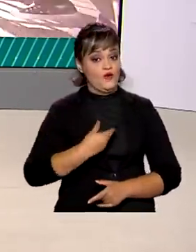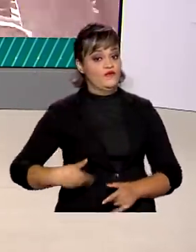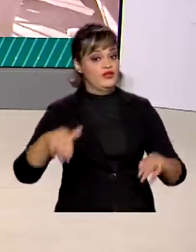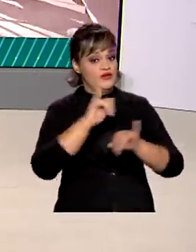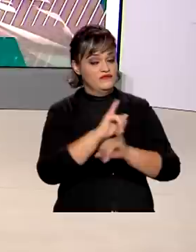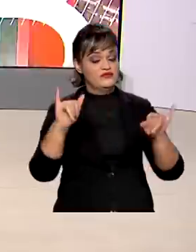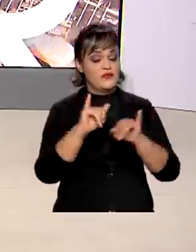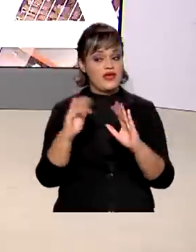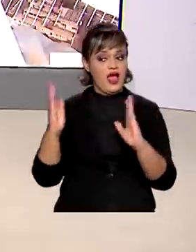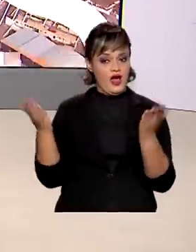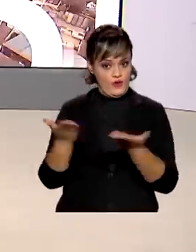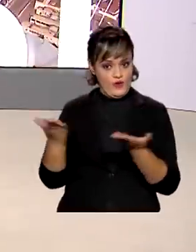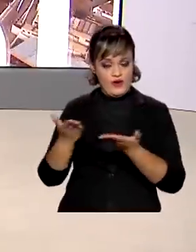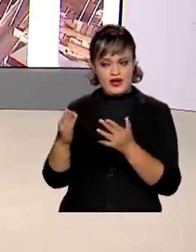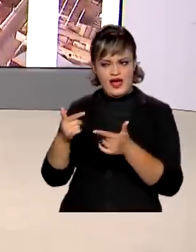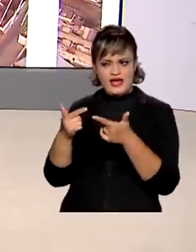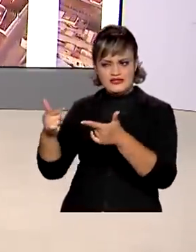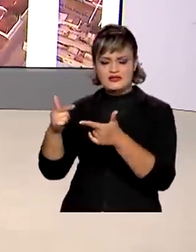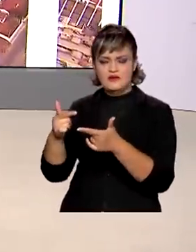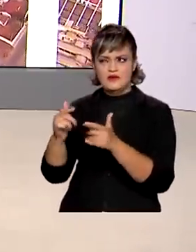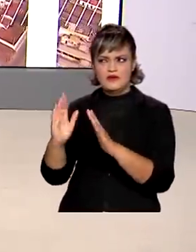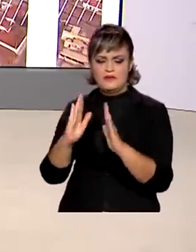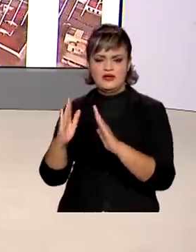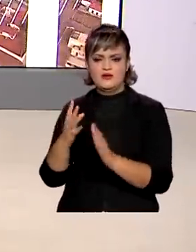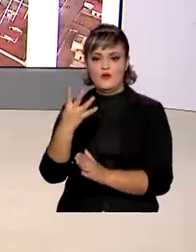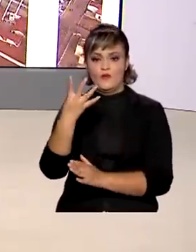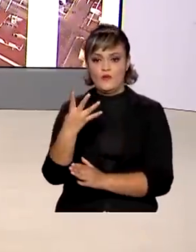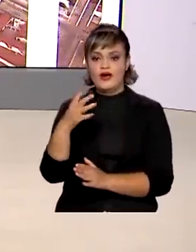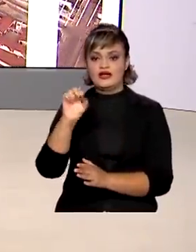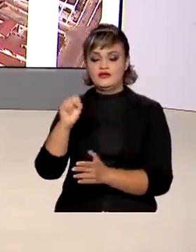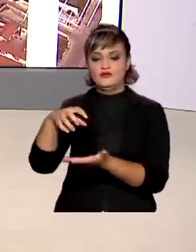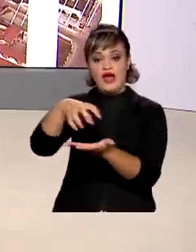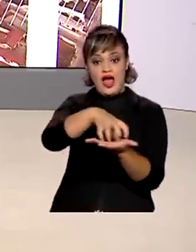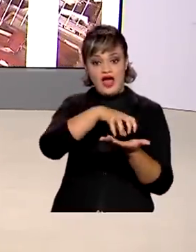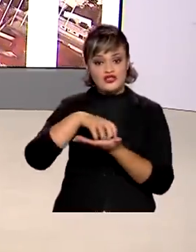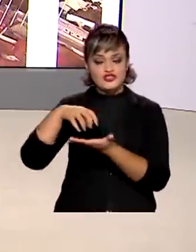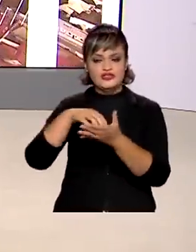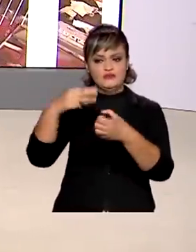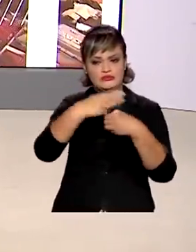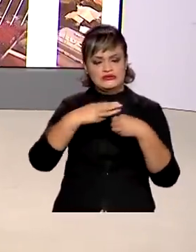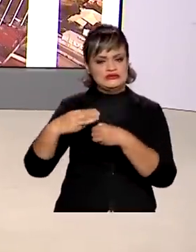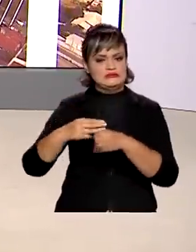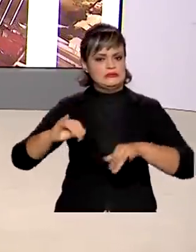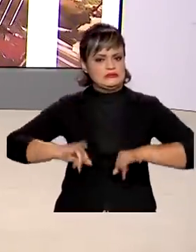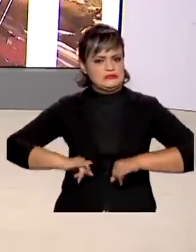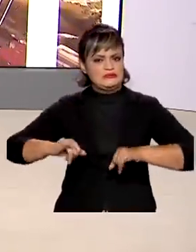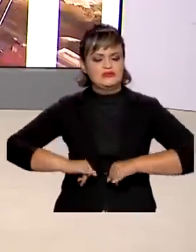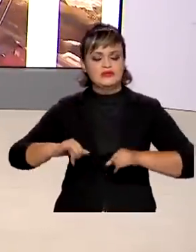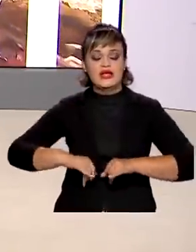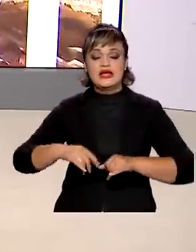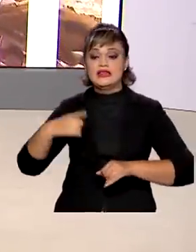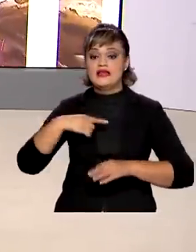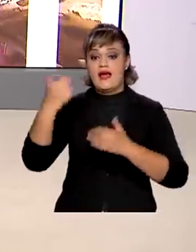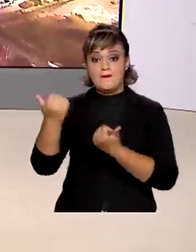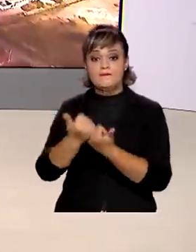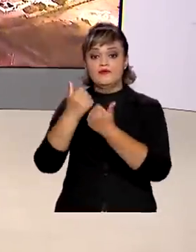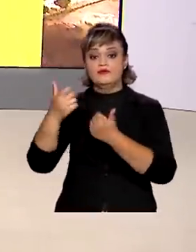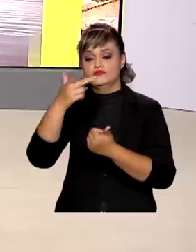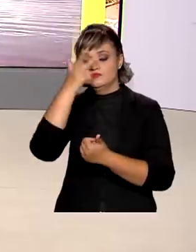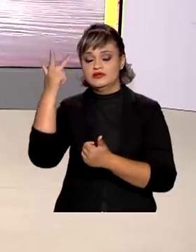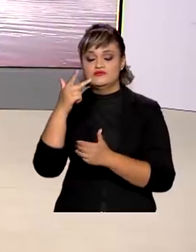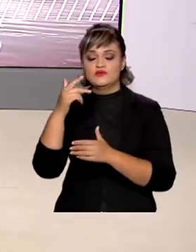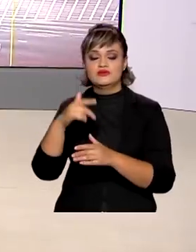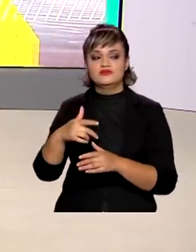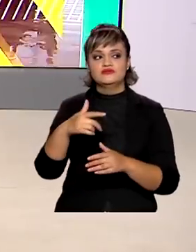no primeiro momento, a ação será em 48 agências dos municípios mais afetados, com apoio de servidores de